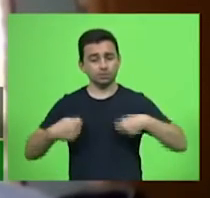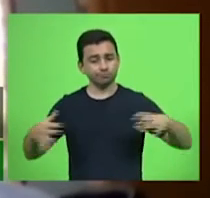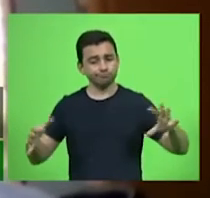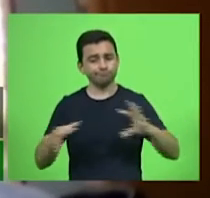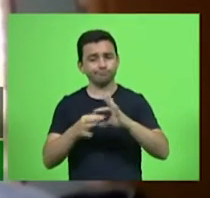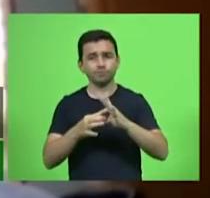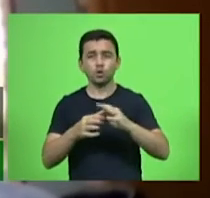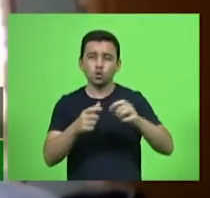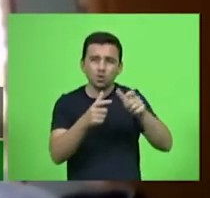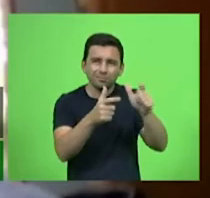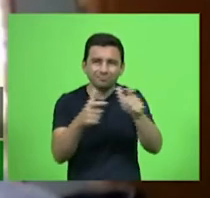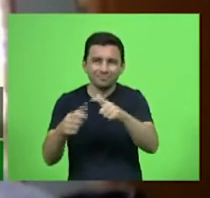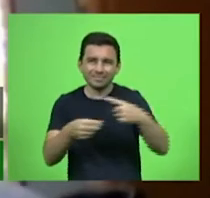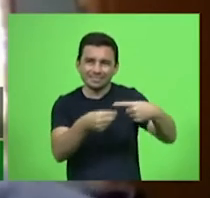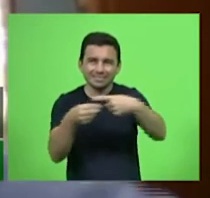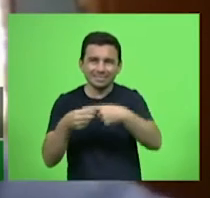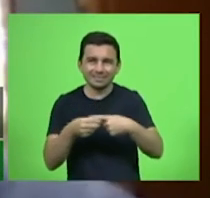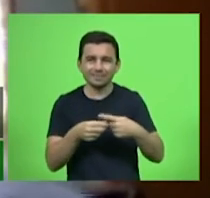-regiões.